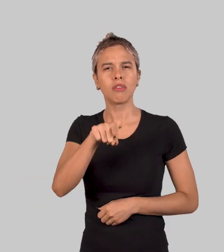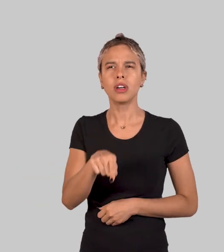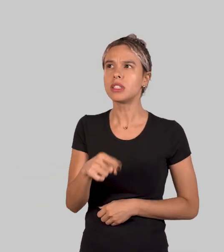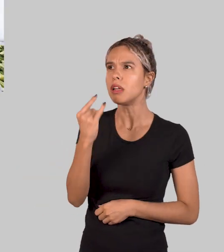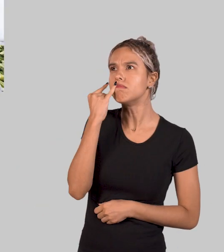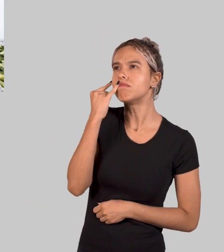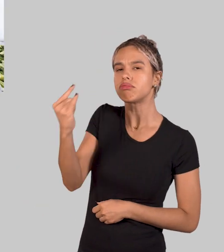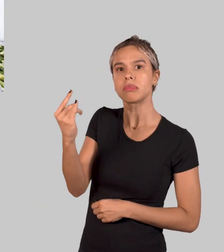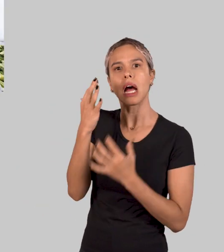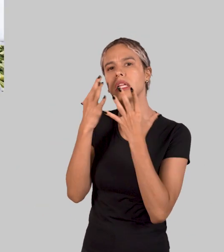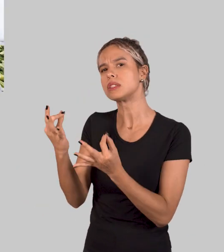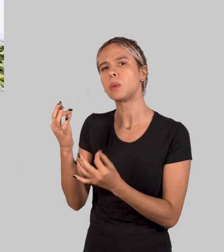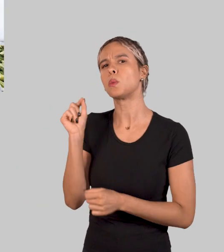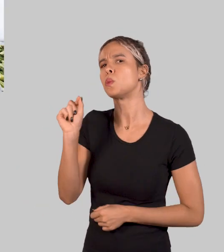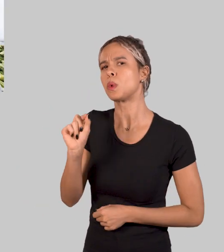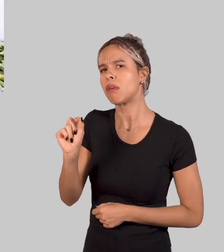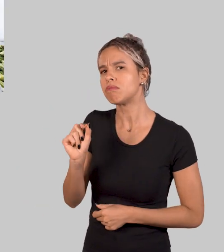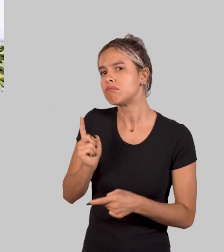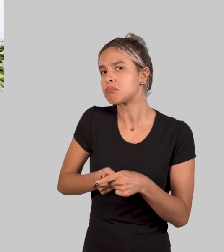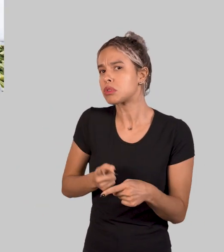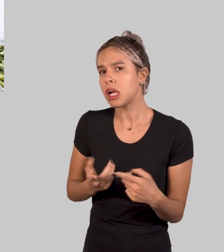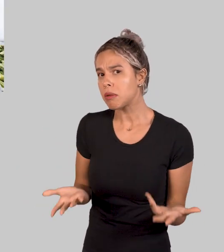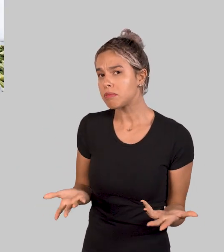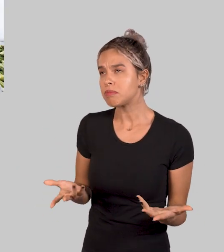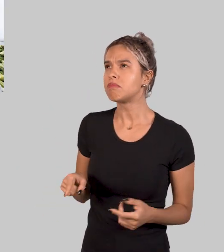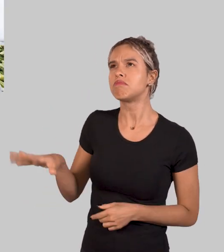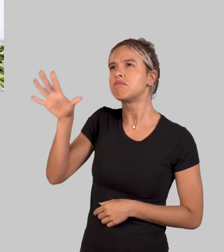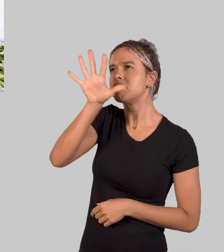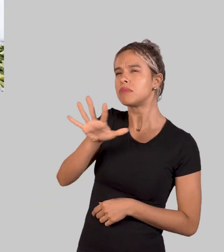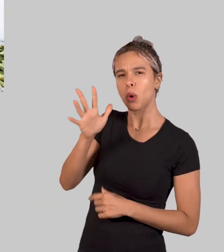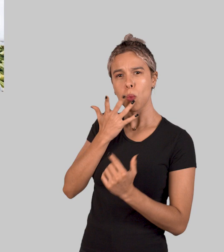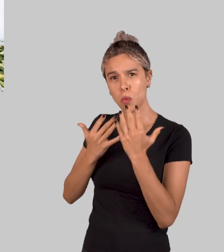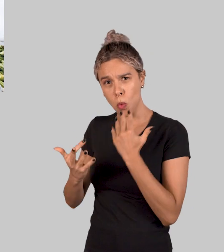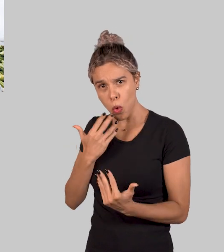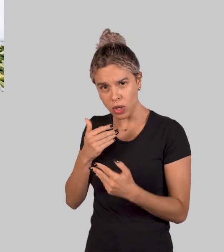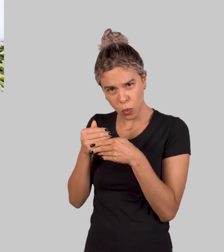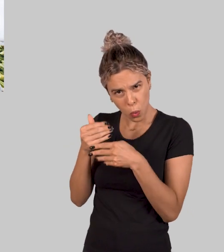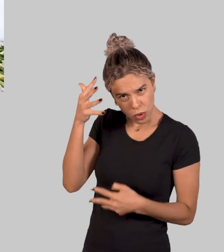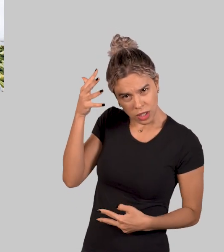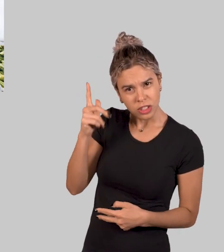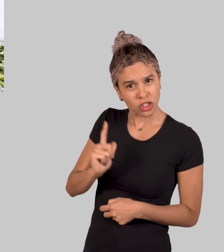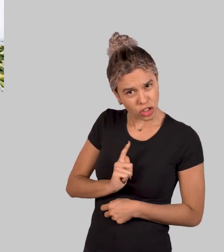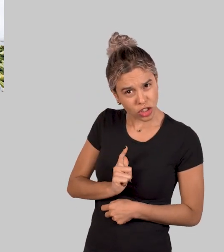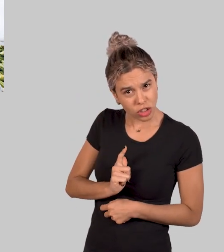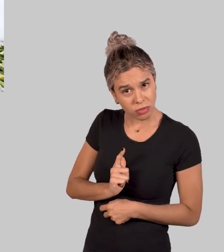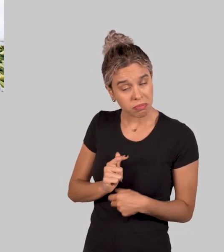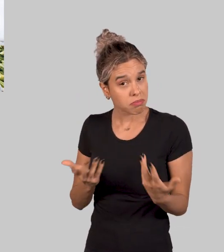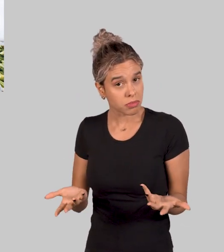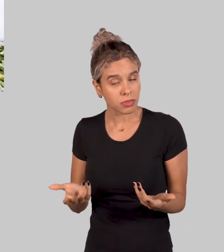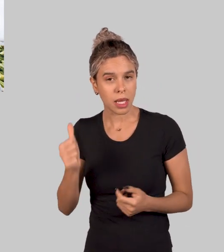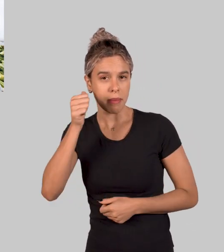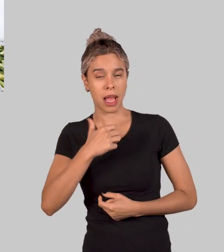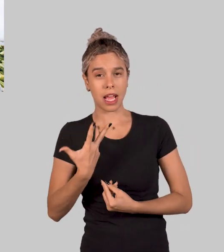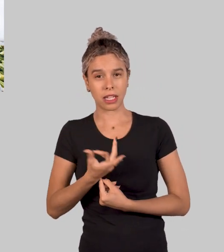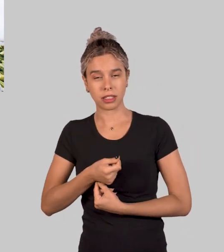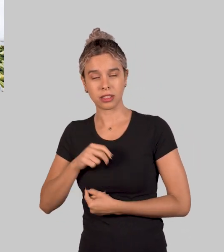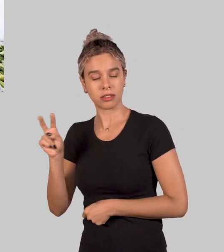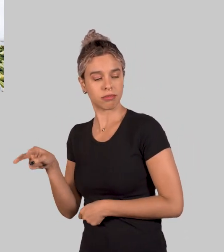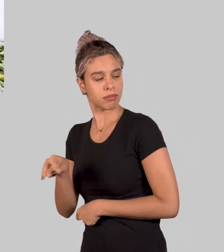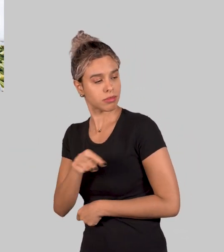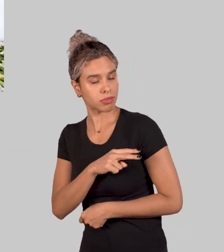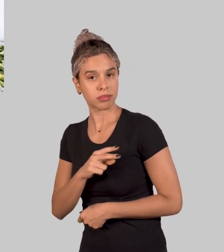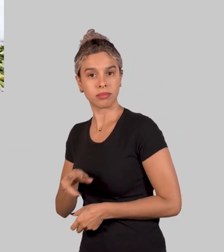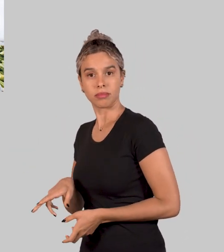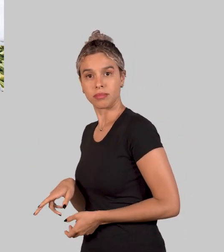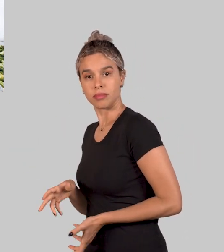chama sua atenção nas imagens? Por quê? Que cores vemos nessas imagens? Há um contraste entre elas? Vemos que Minuhi se vira em